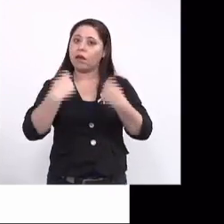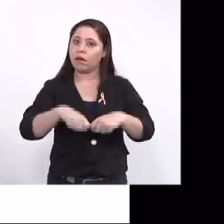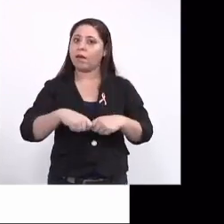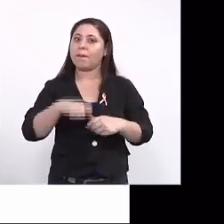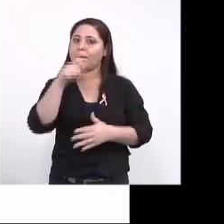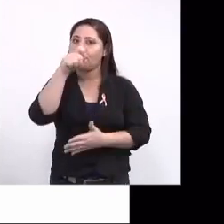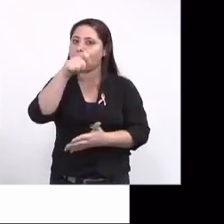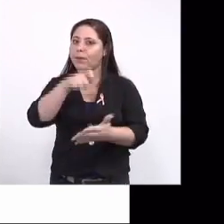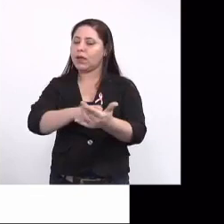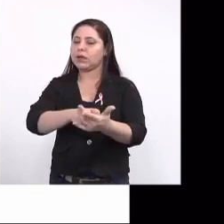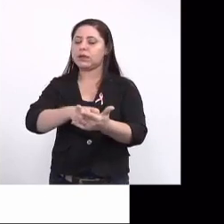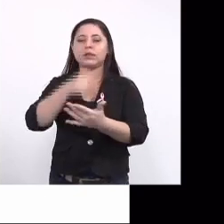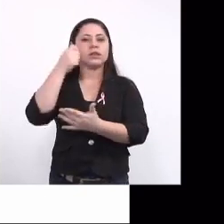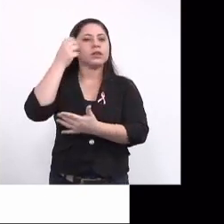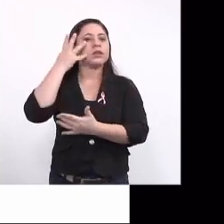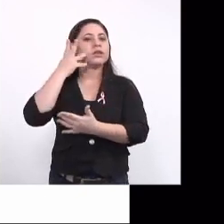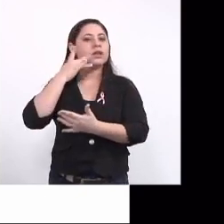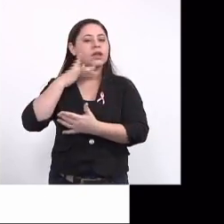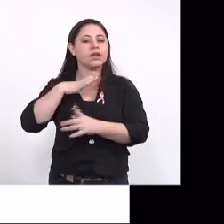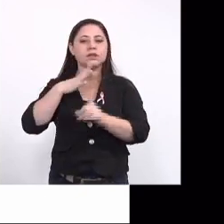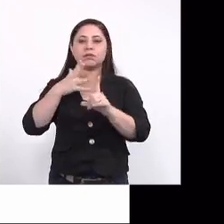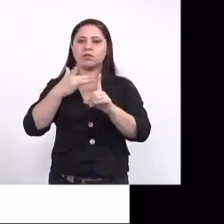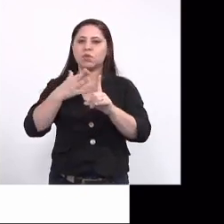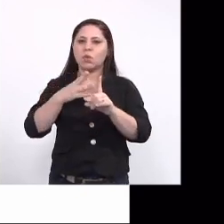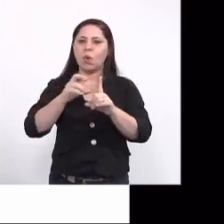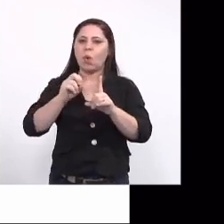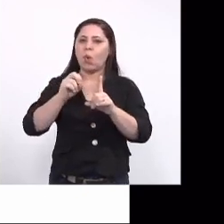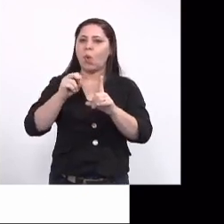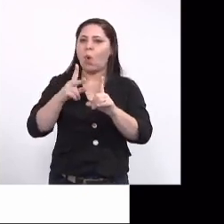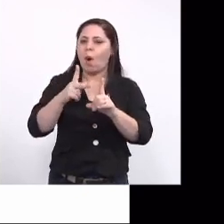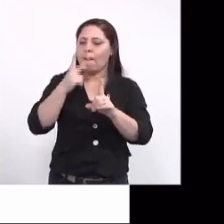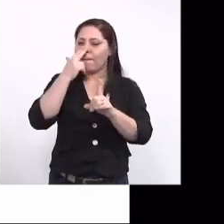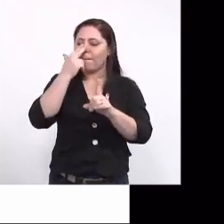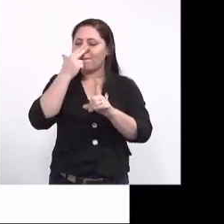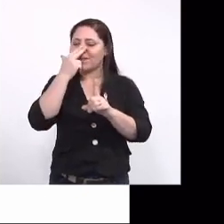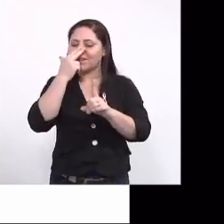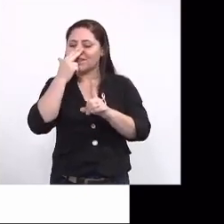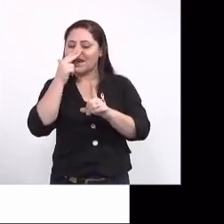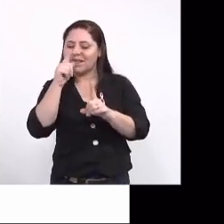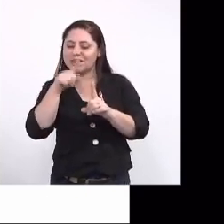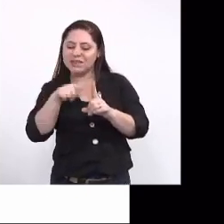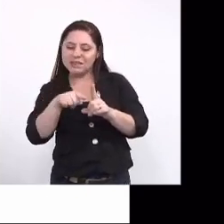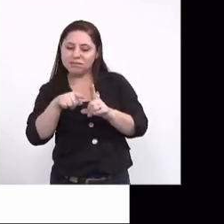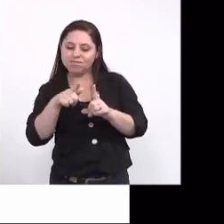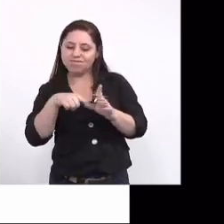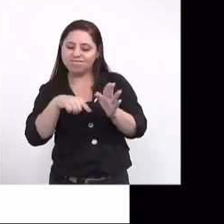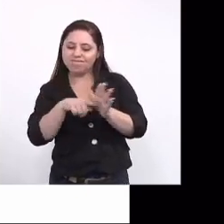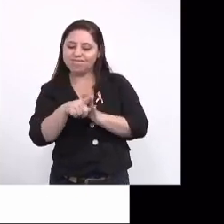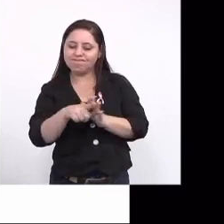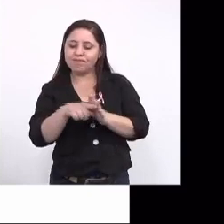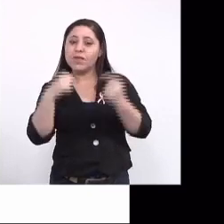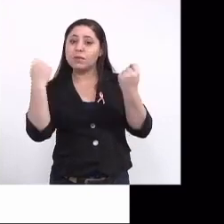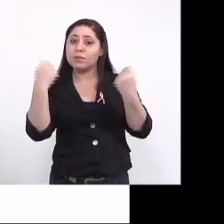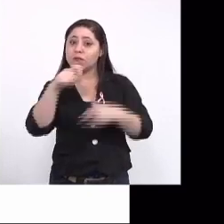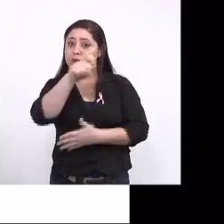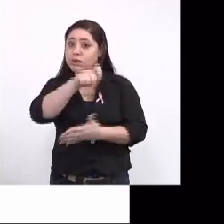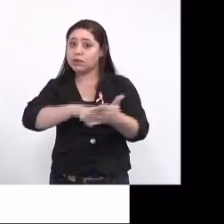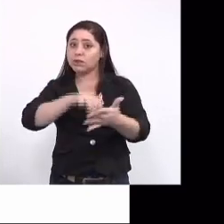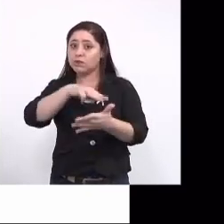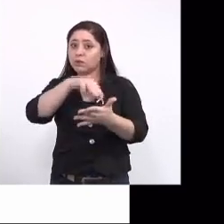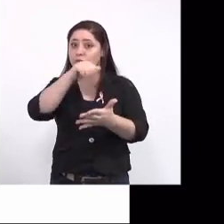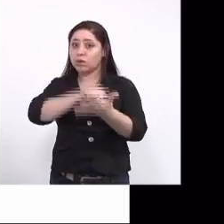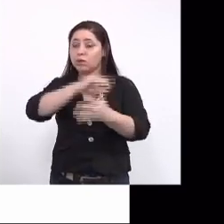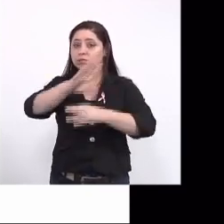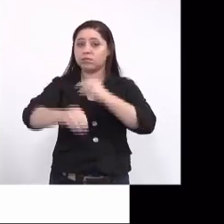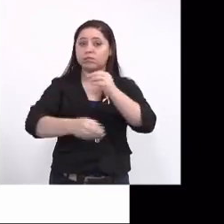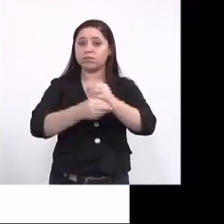nasceu com uma anomalia congênita, com evidência, com suspeita de anomalia congênita, ela deve ser notificada nesse